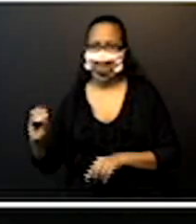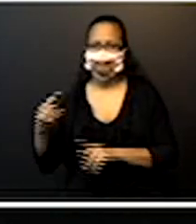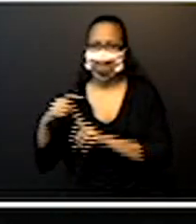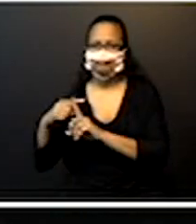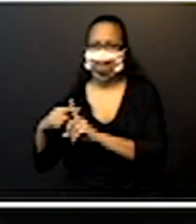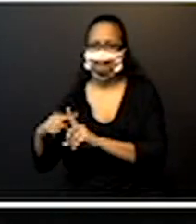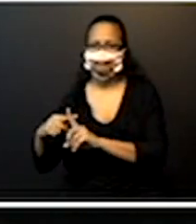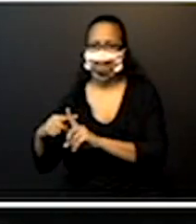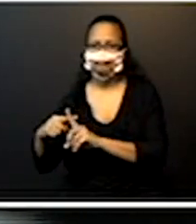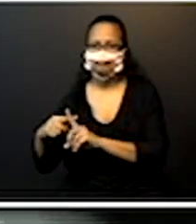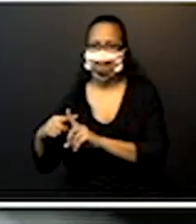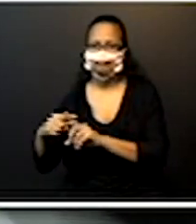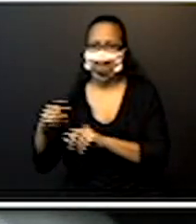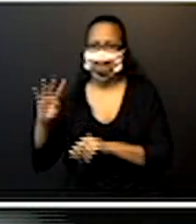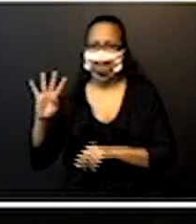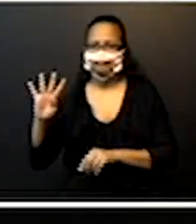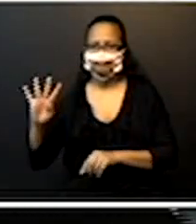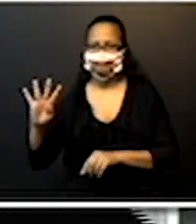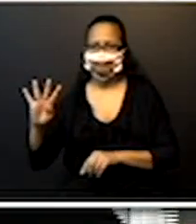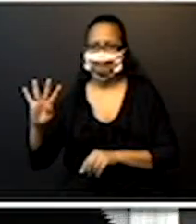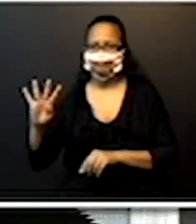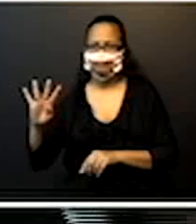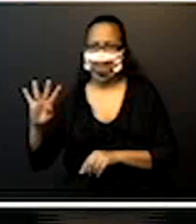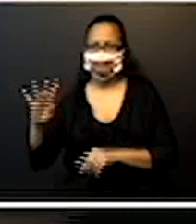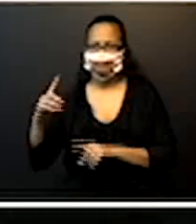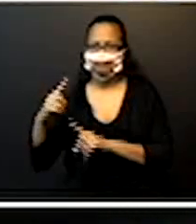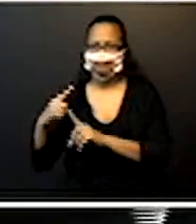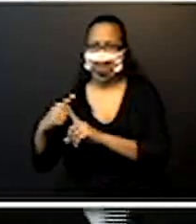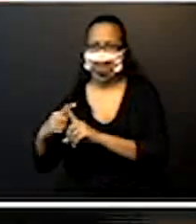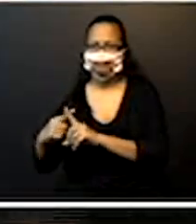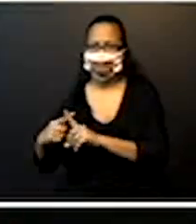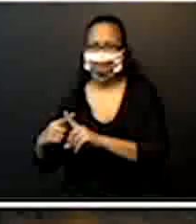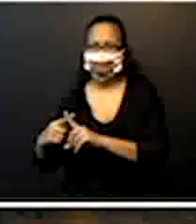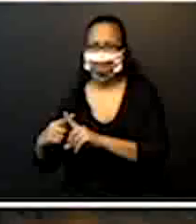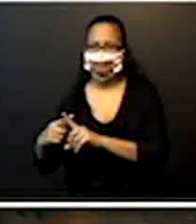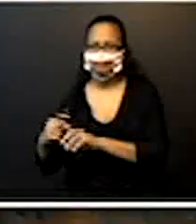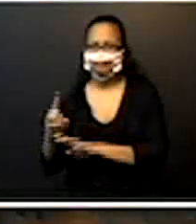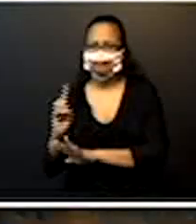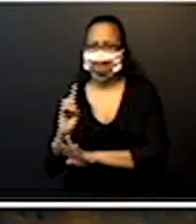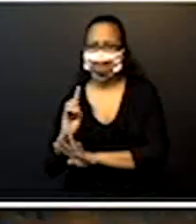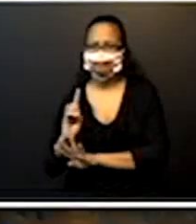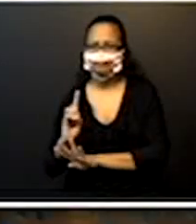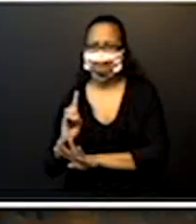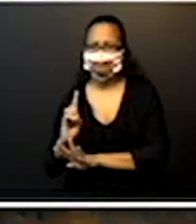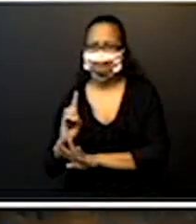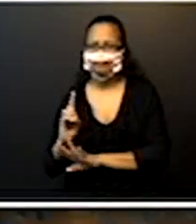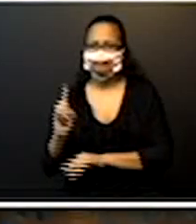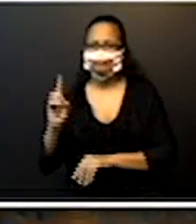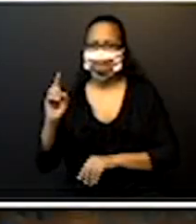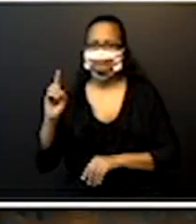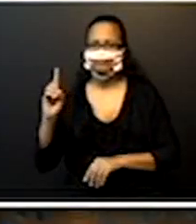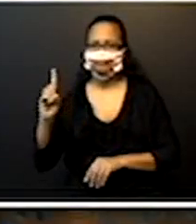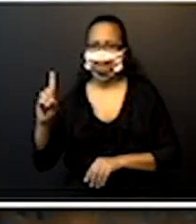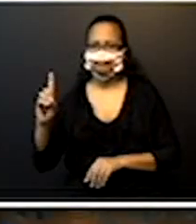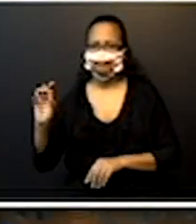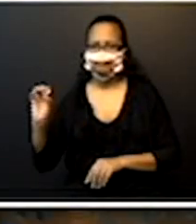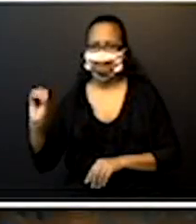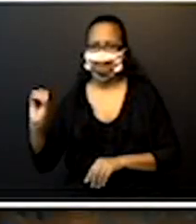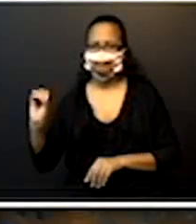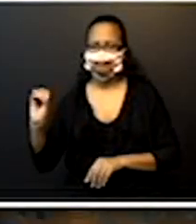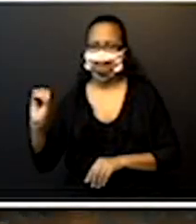4 vezes, quanto que vale uma dezena? Uma dezena, não é 10?